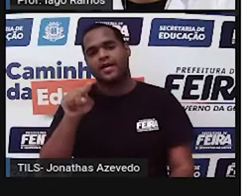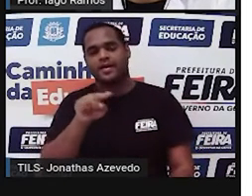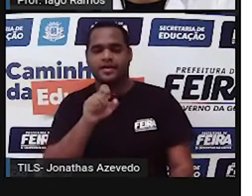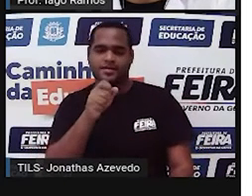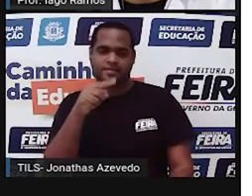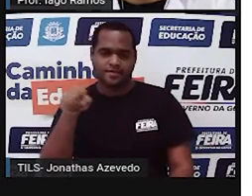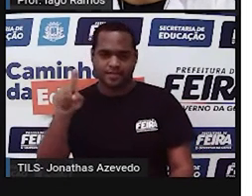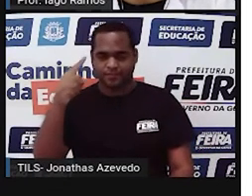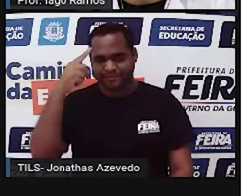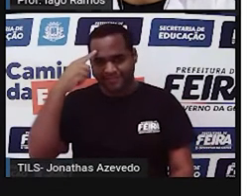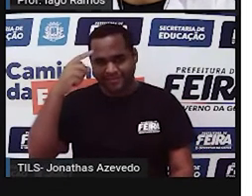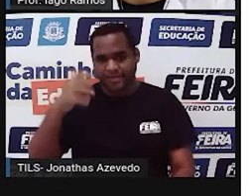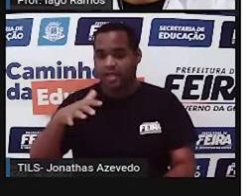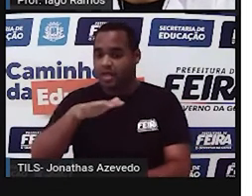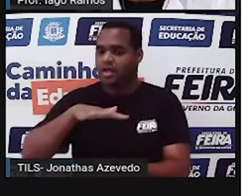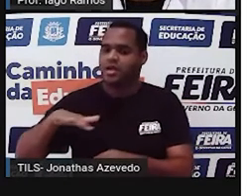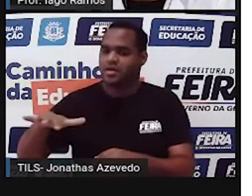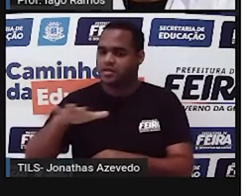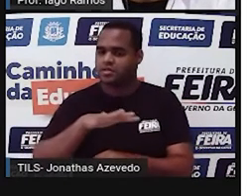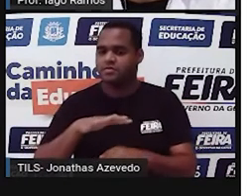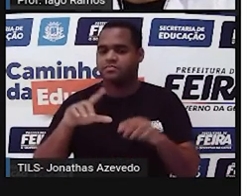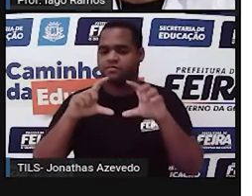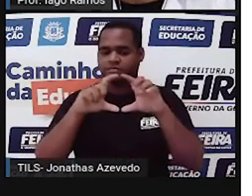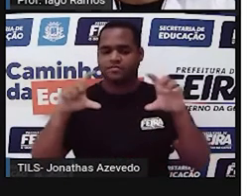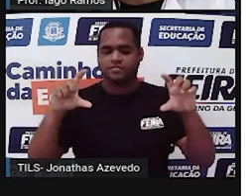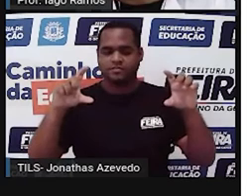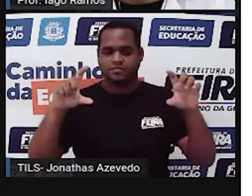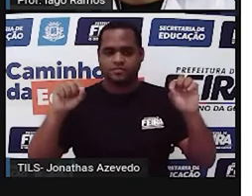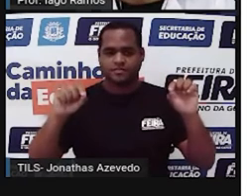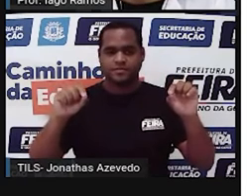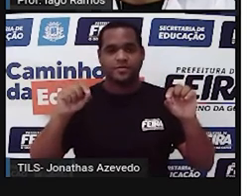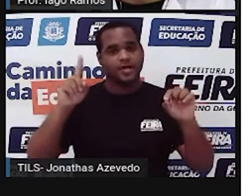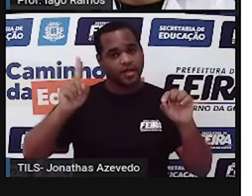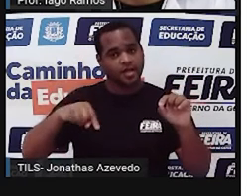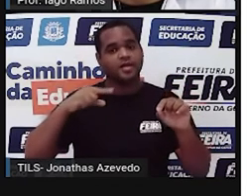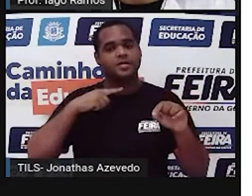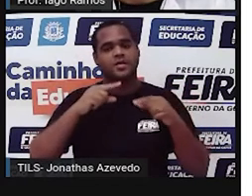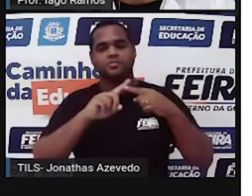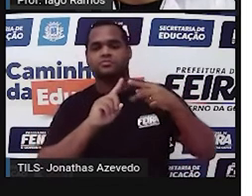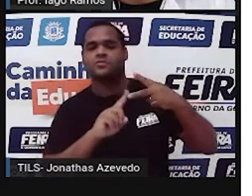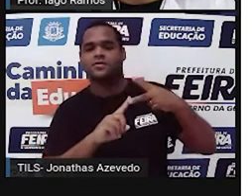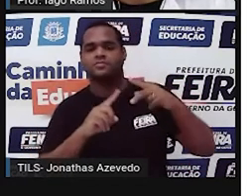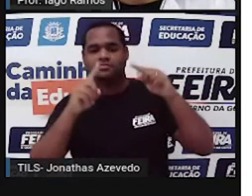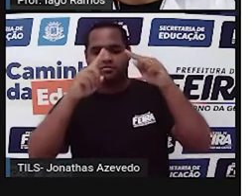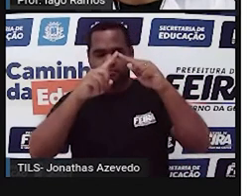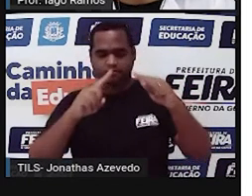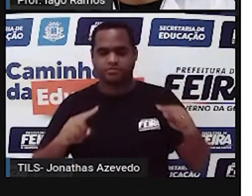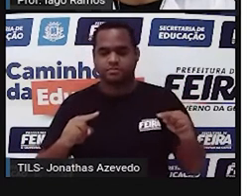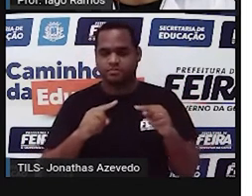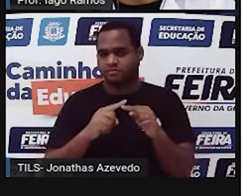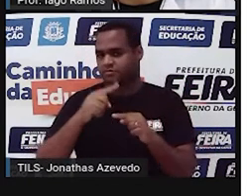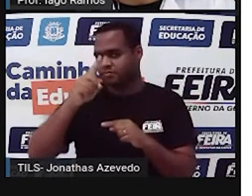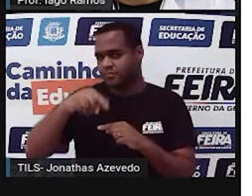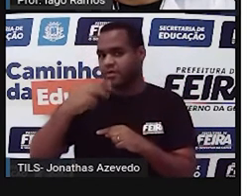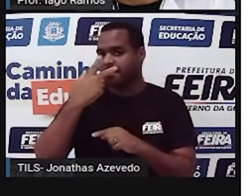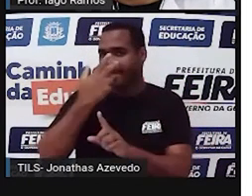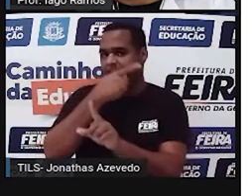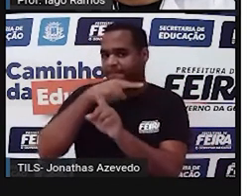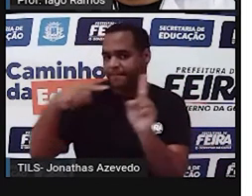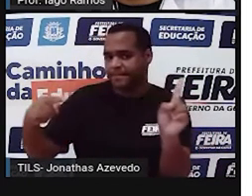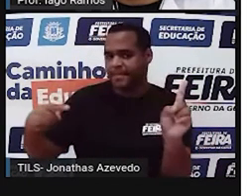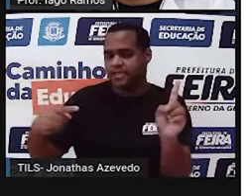gente já sabe que é a área do retângulo. E a área desses dois triângulos que está aparecendo aí, está dizendo que é a metade.